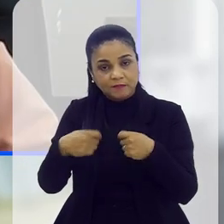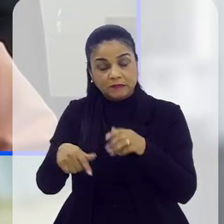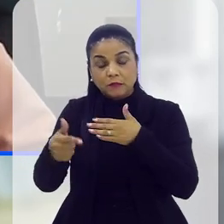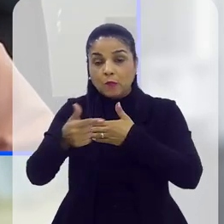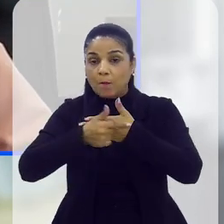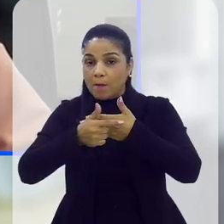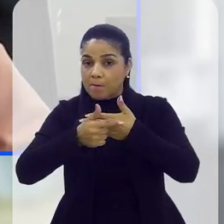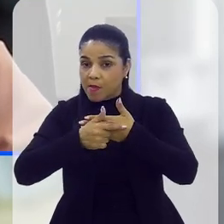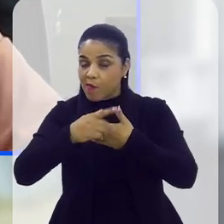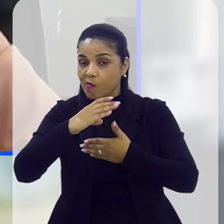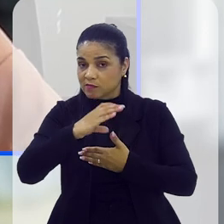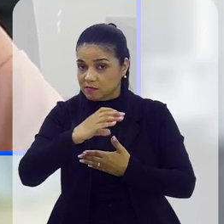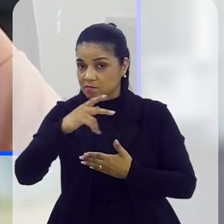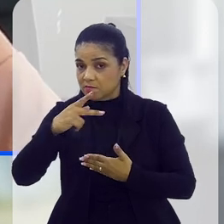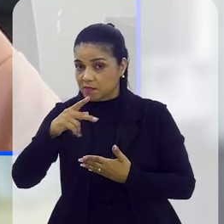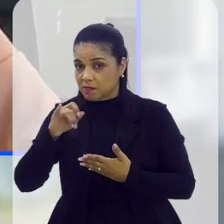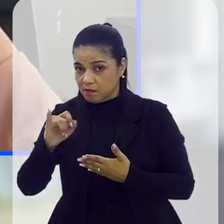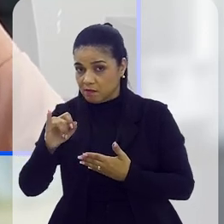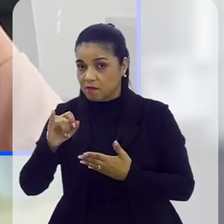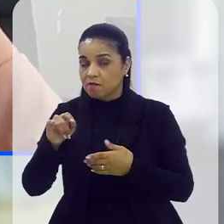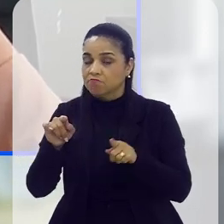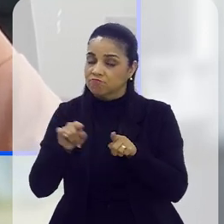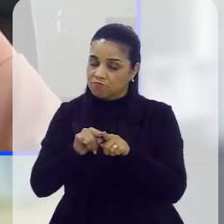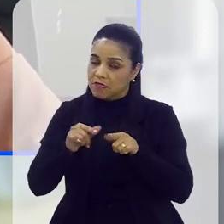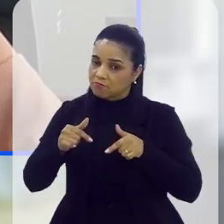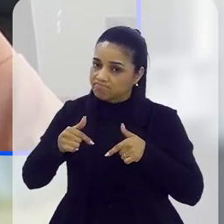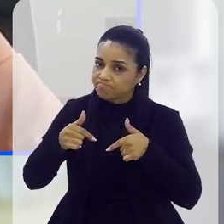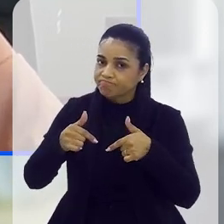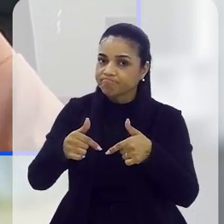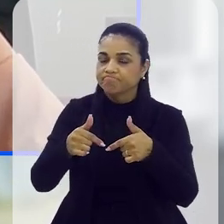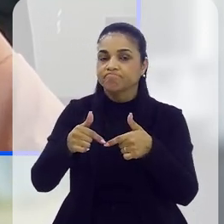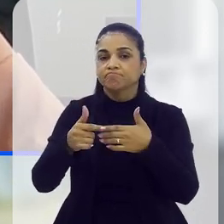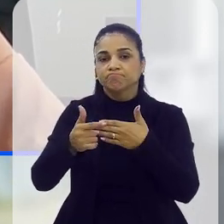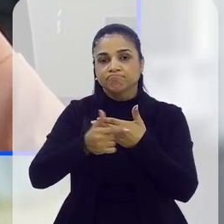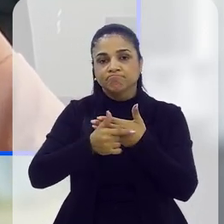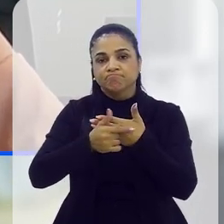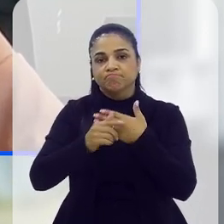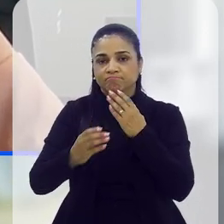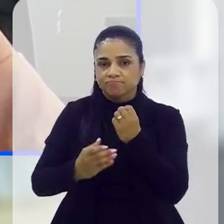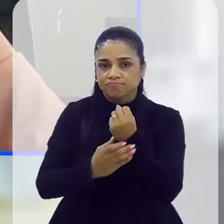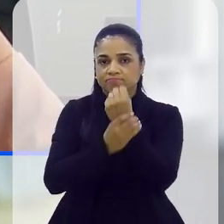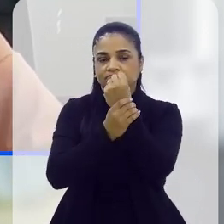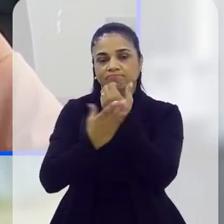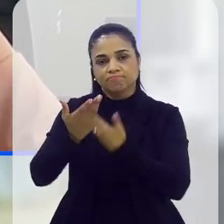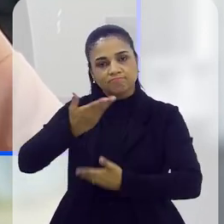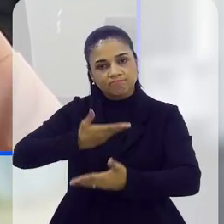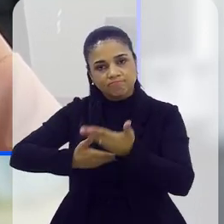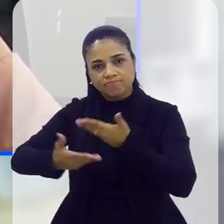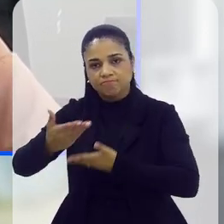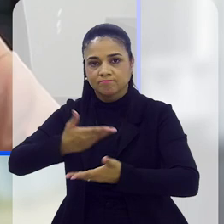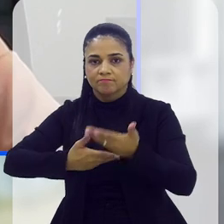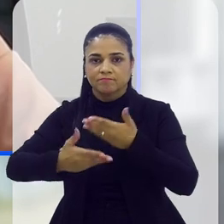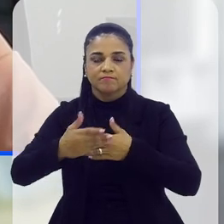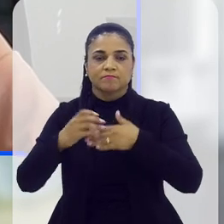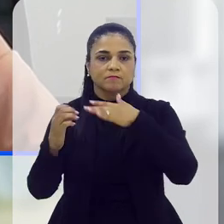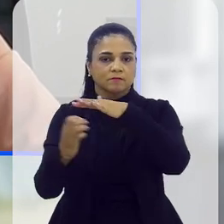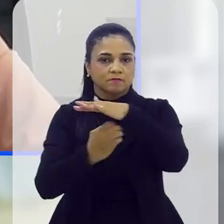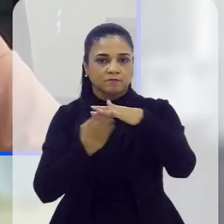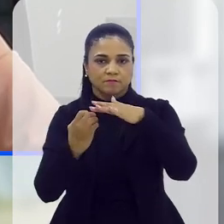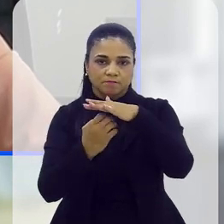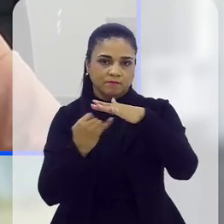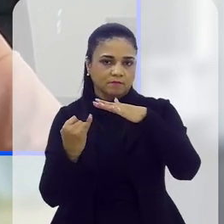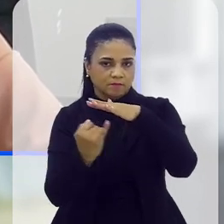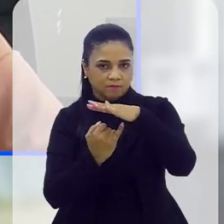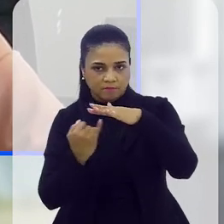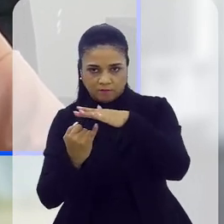acho que o papel da CPI vai ser um pouco de esse também, um papel de garantir a articulação entre